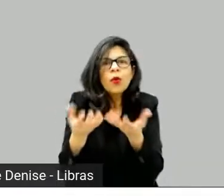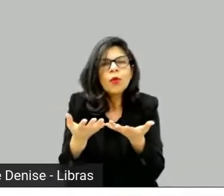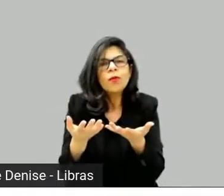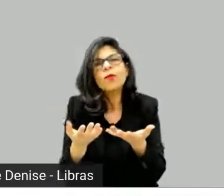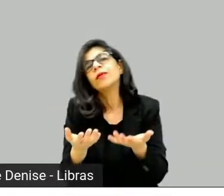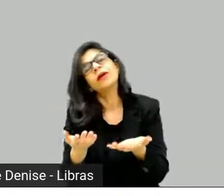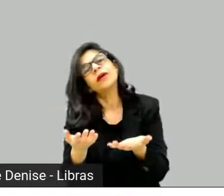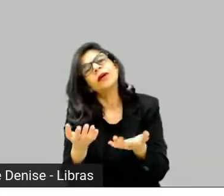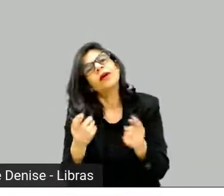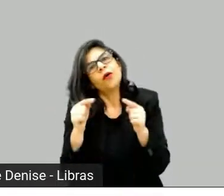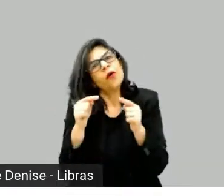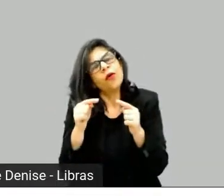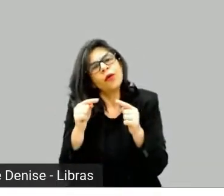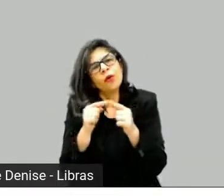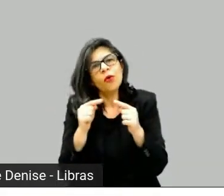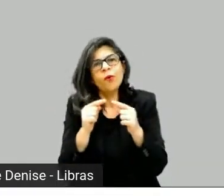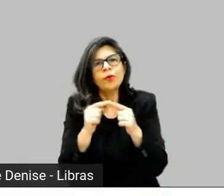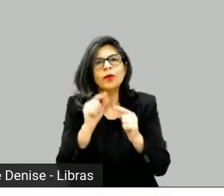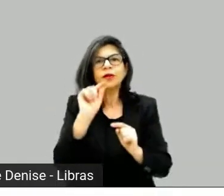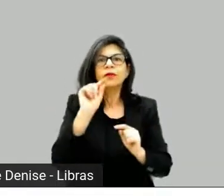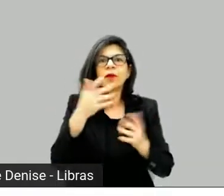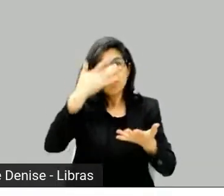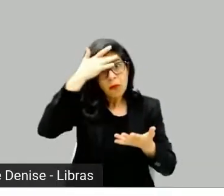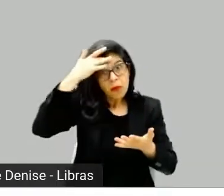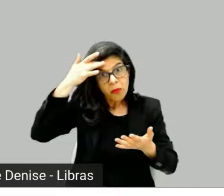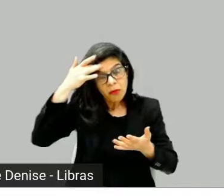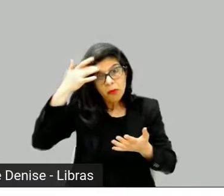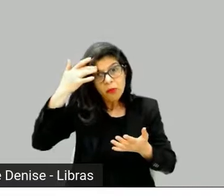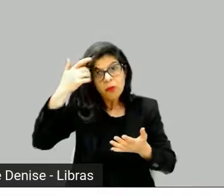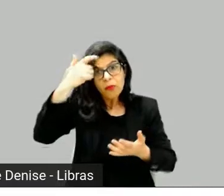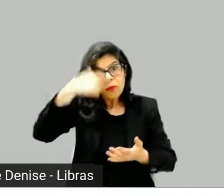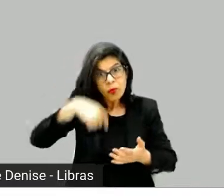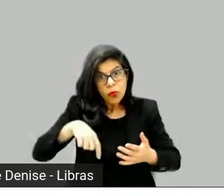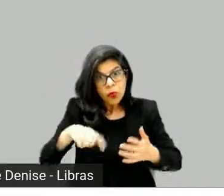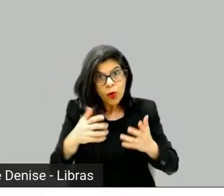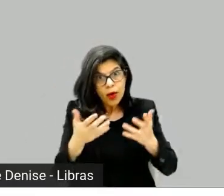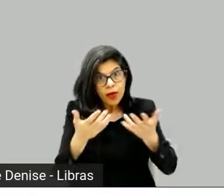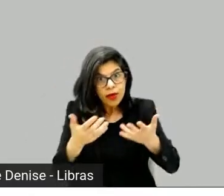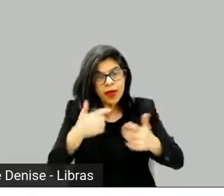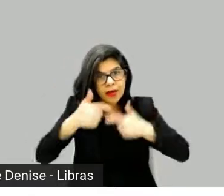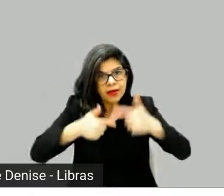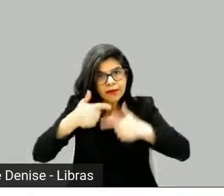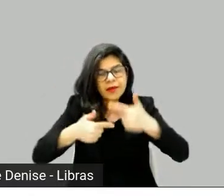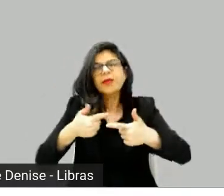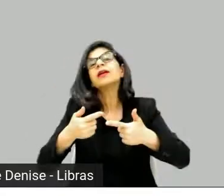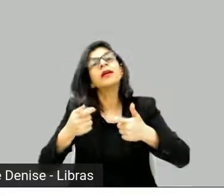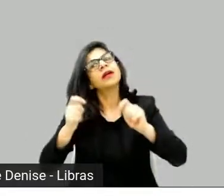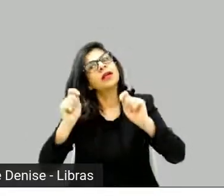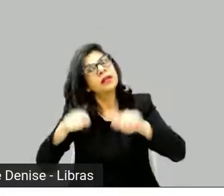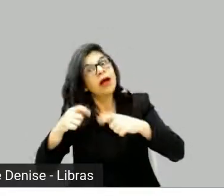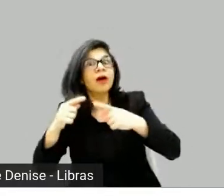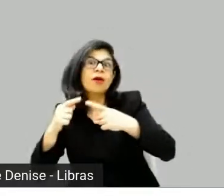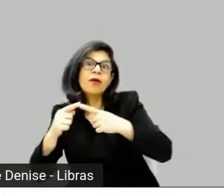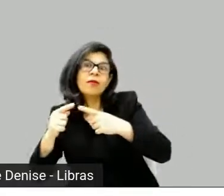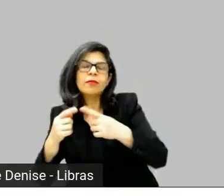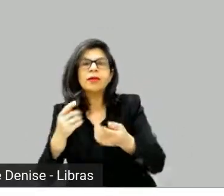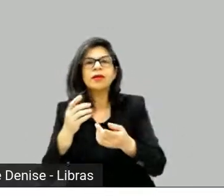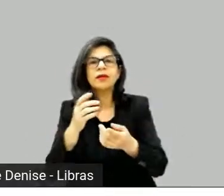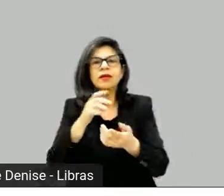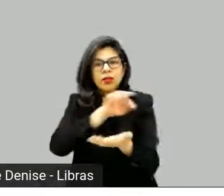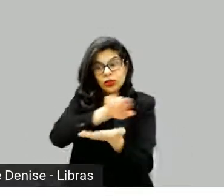que normalmente, que pode ser exercida por diferentes personagens, digamos assim. Então, normalmente, no